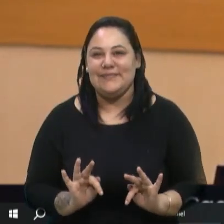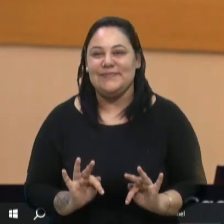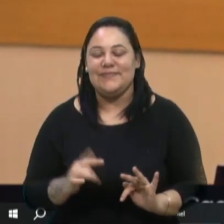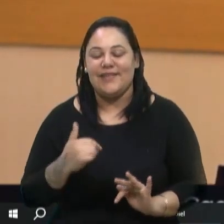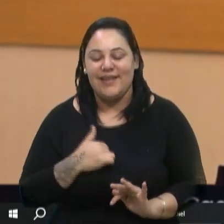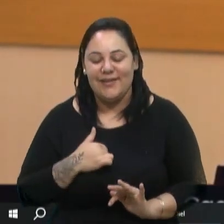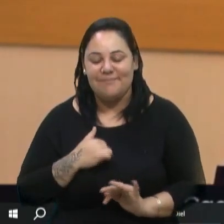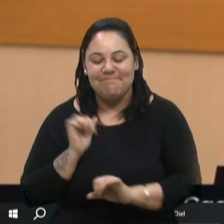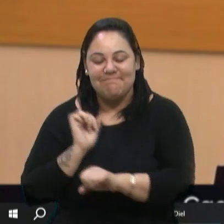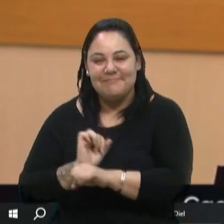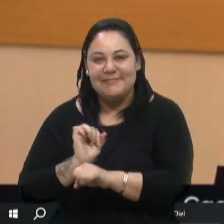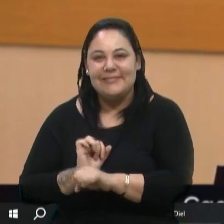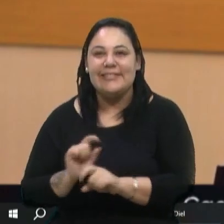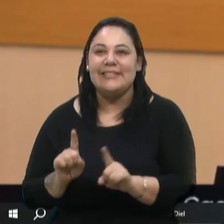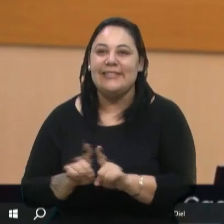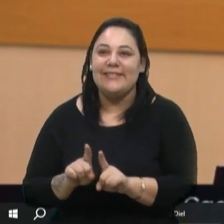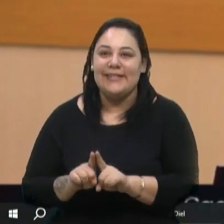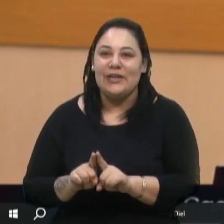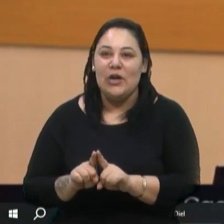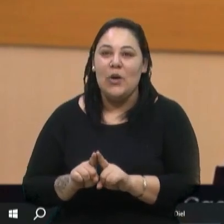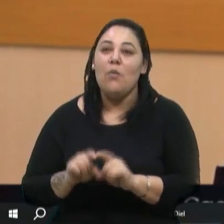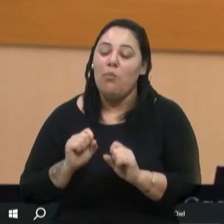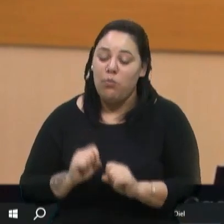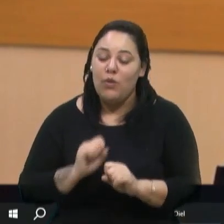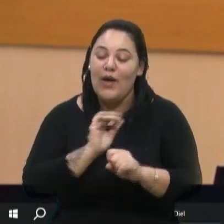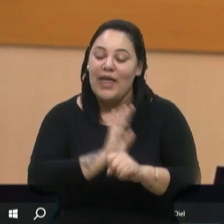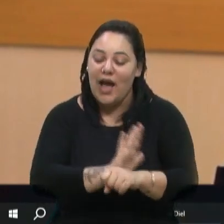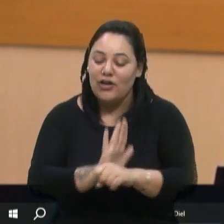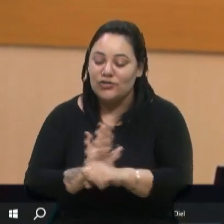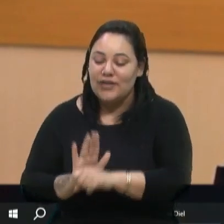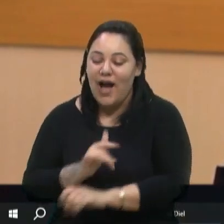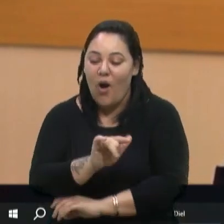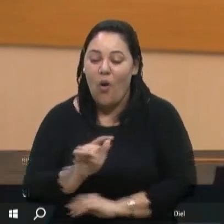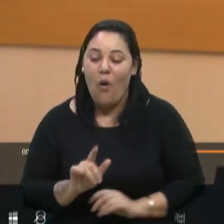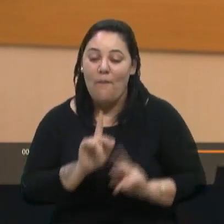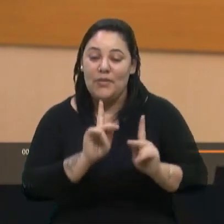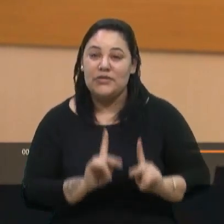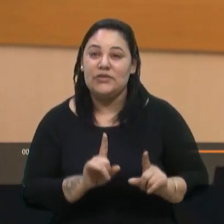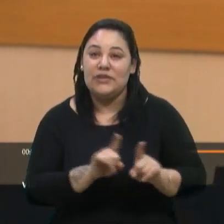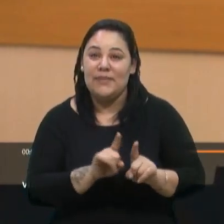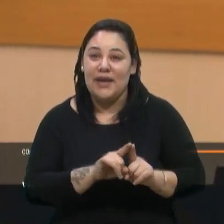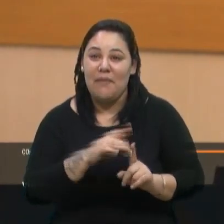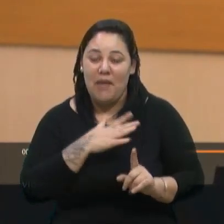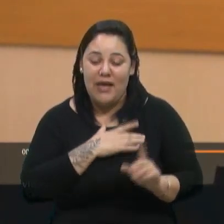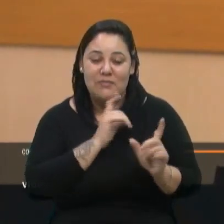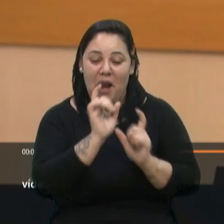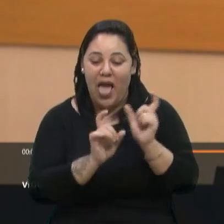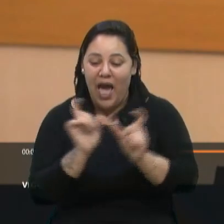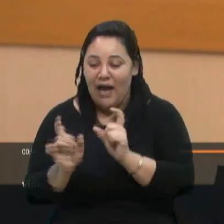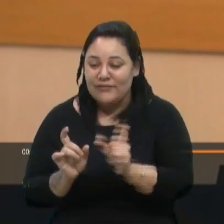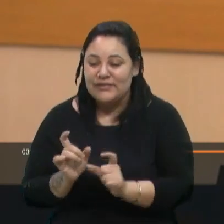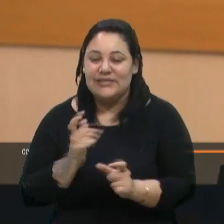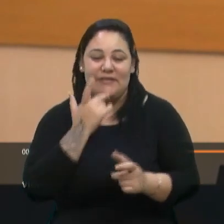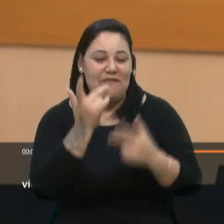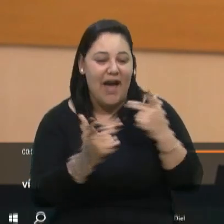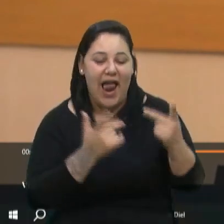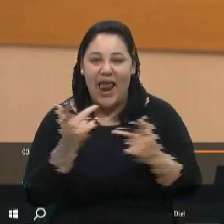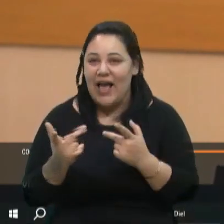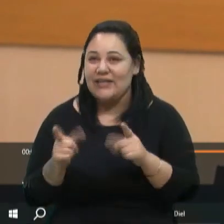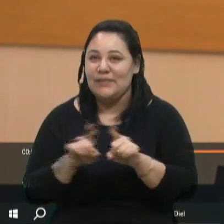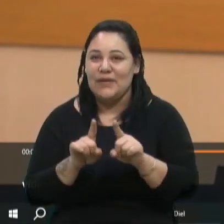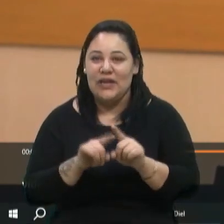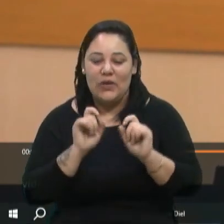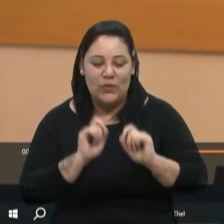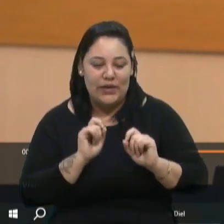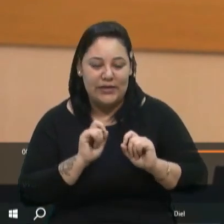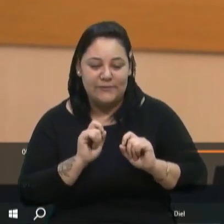espero também, assim, para poder ajudar outras pessoas com as minhas palavras, com a minha fala, né? O que que eu estou